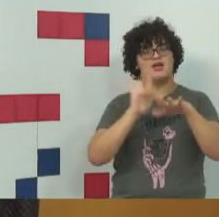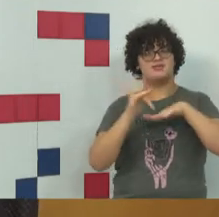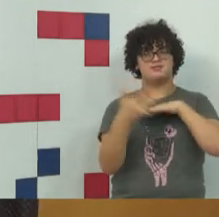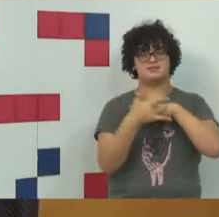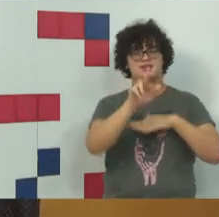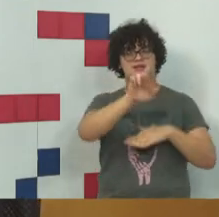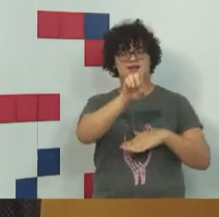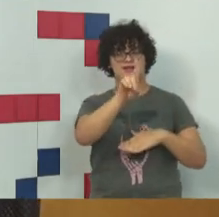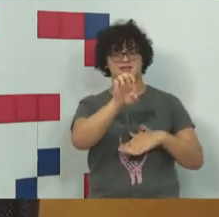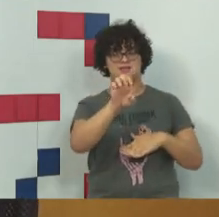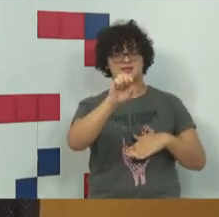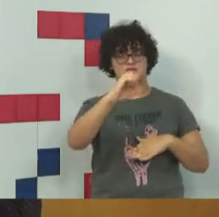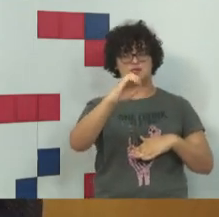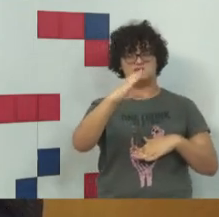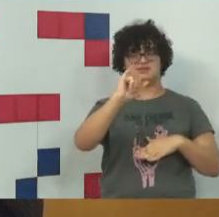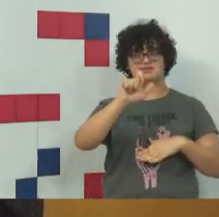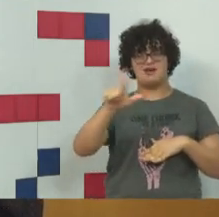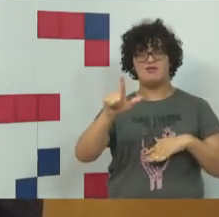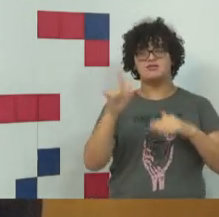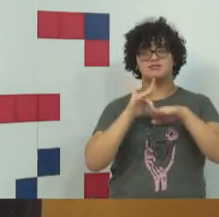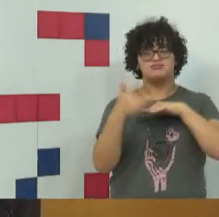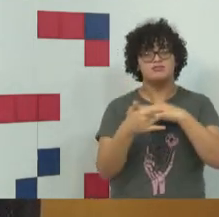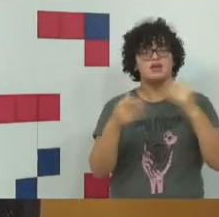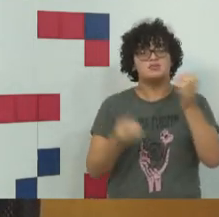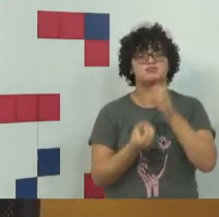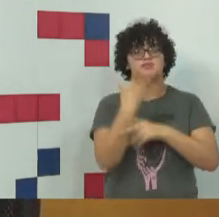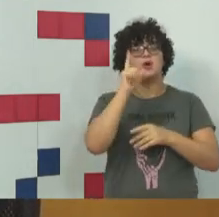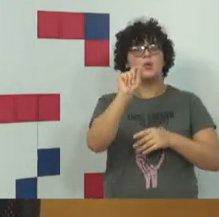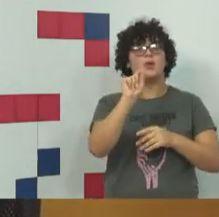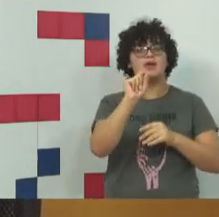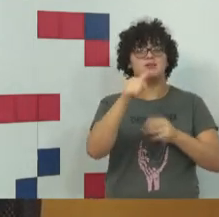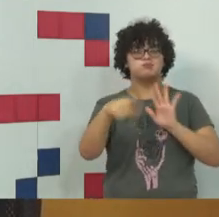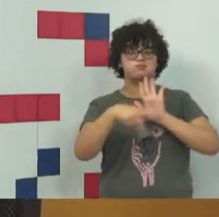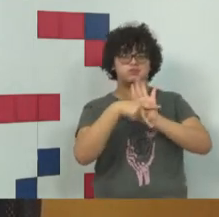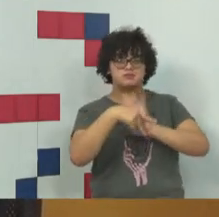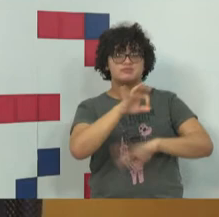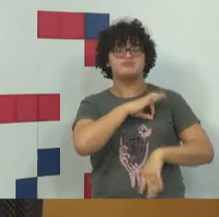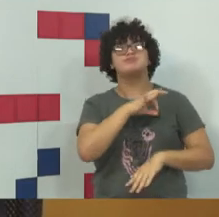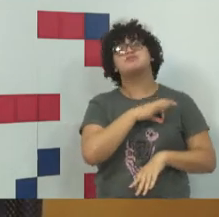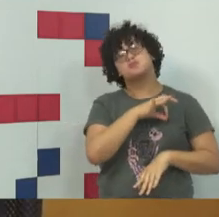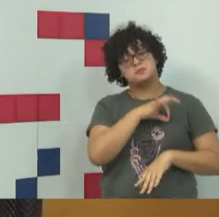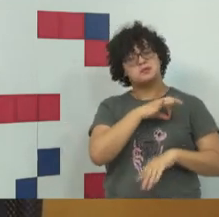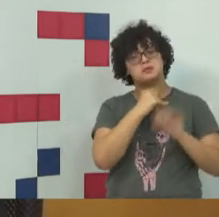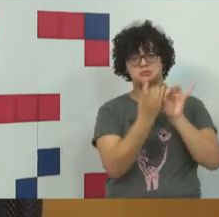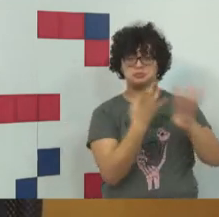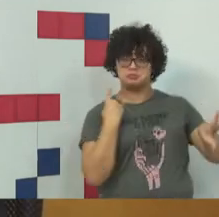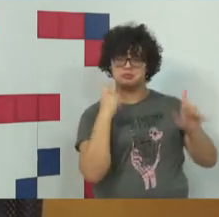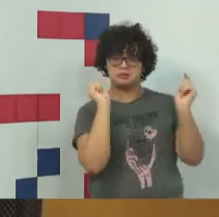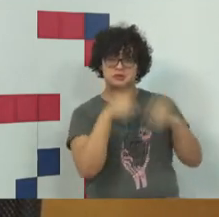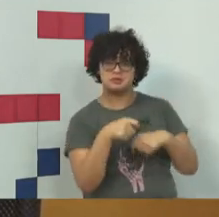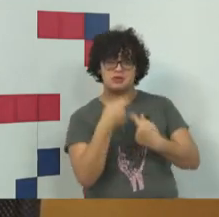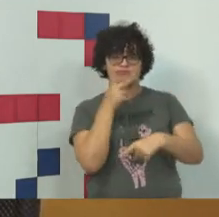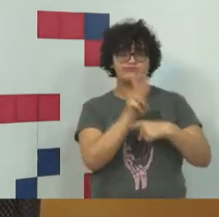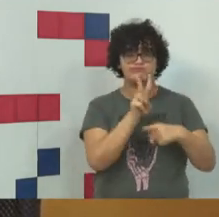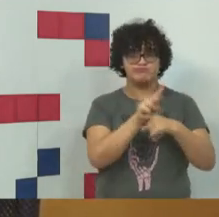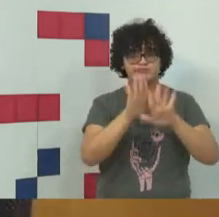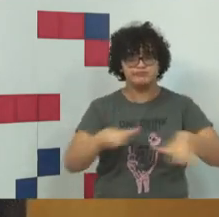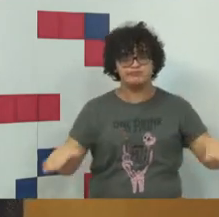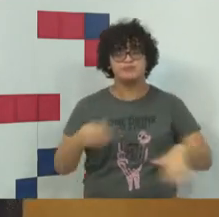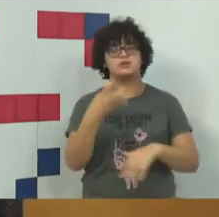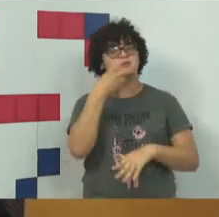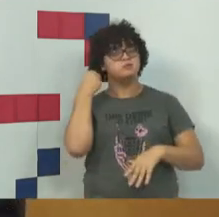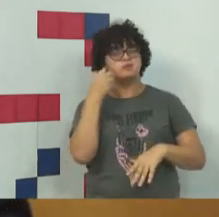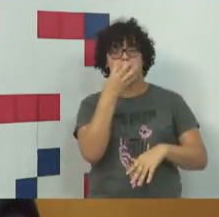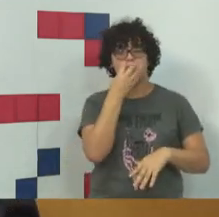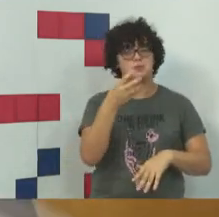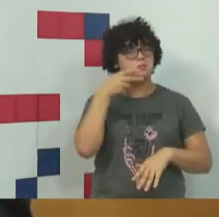e foi um dos responsáveis pela criação da Delegacia Eletrônica de Proteção Animal, e a Central Virtual de Adoção de Cães e Gatos.